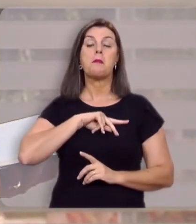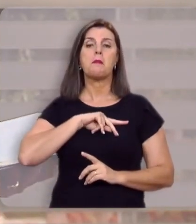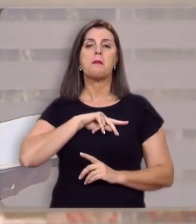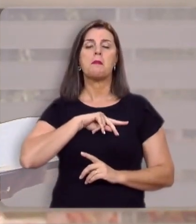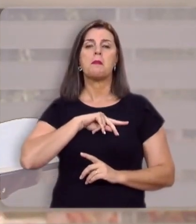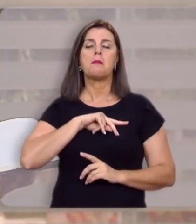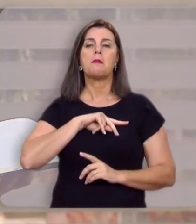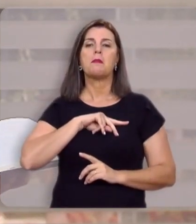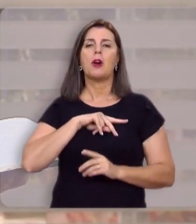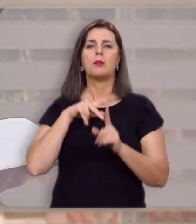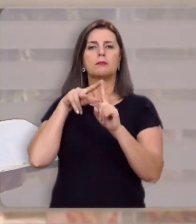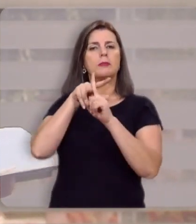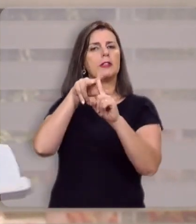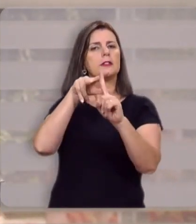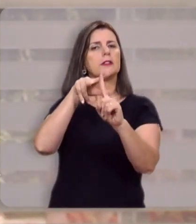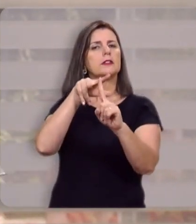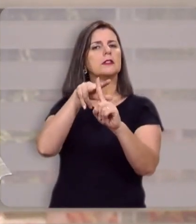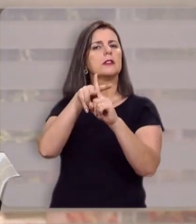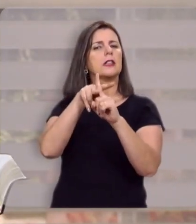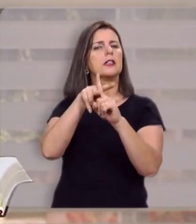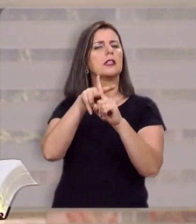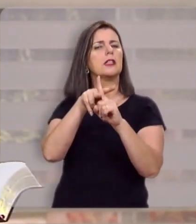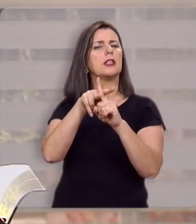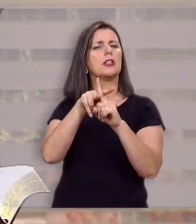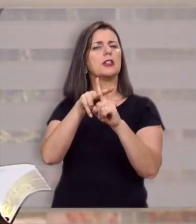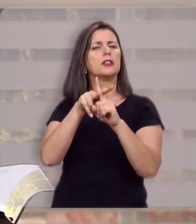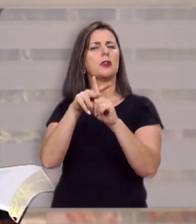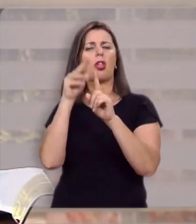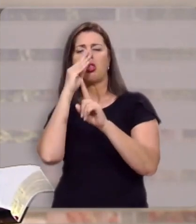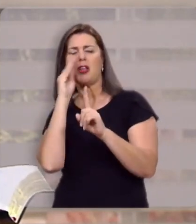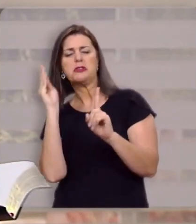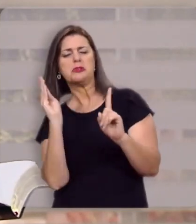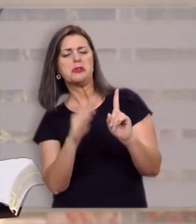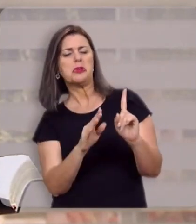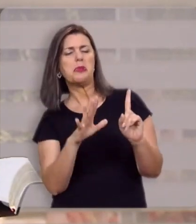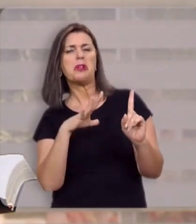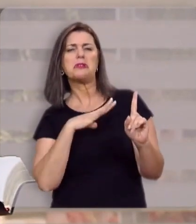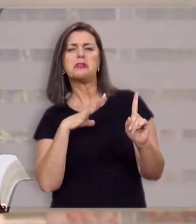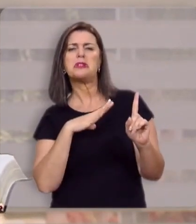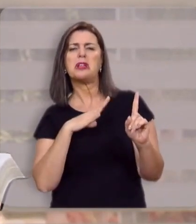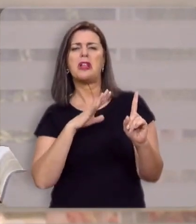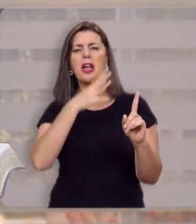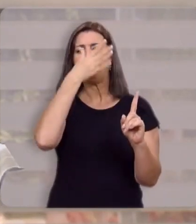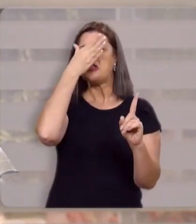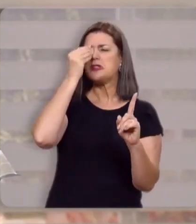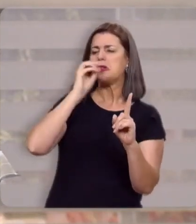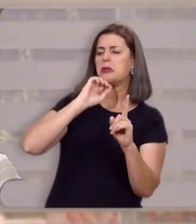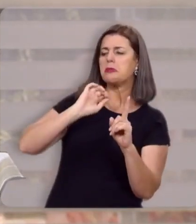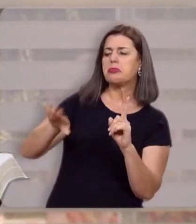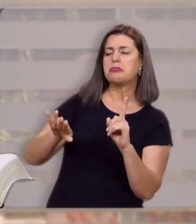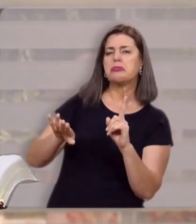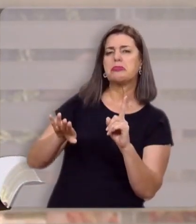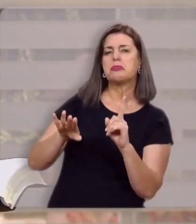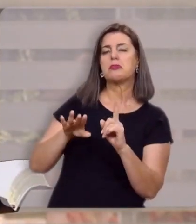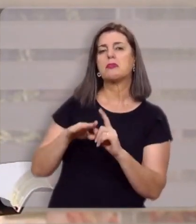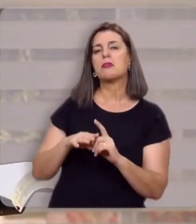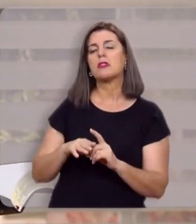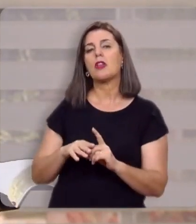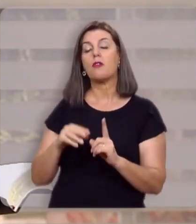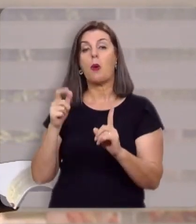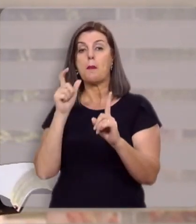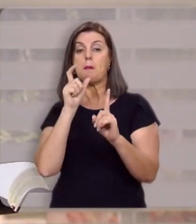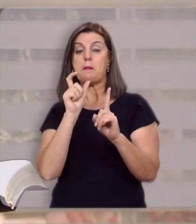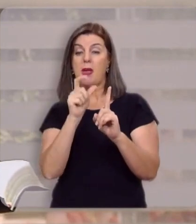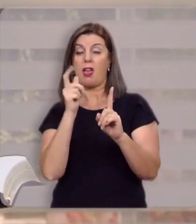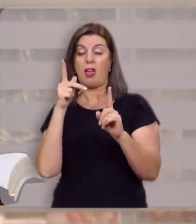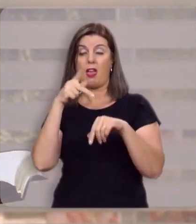ele foi perseguido em Damasco, ele foi rejeitado em Jerusalém, ele foi esquecido em Tarso, ele foi